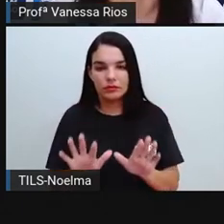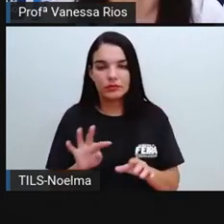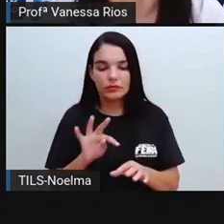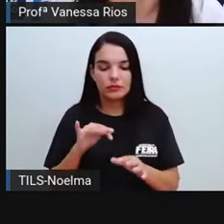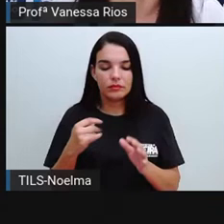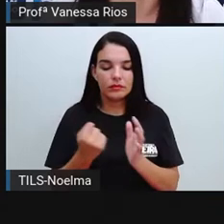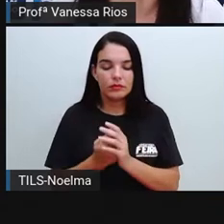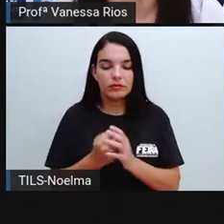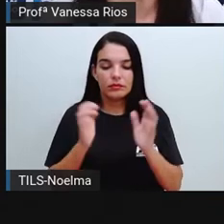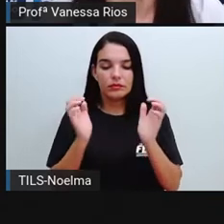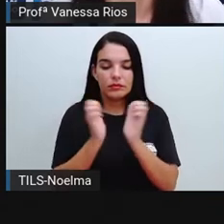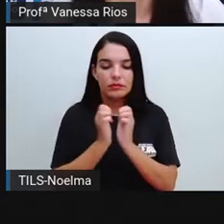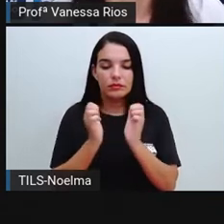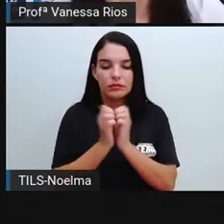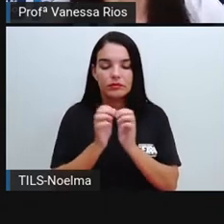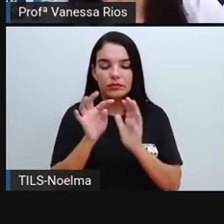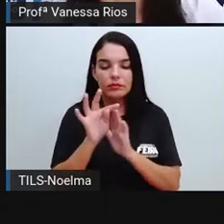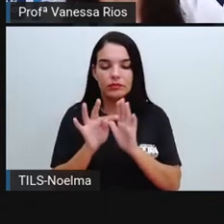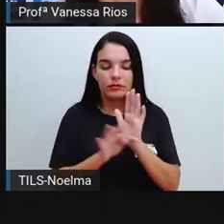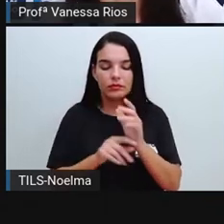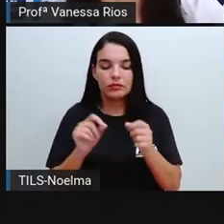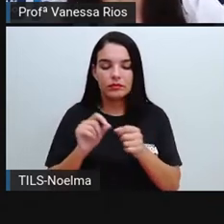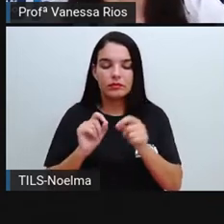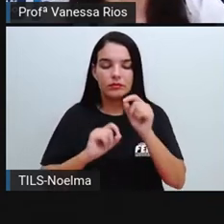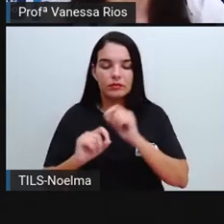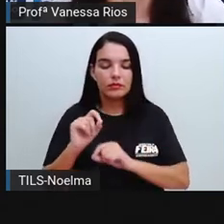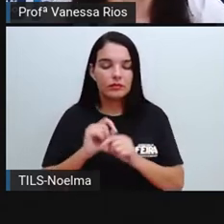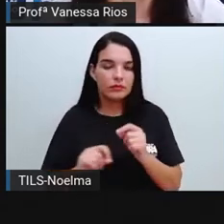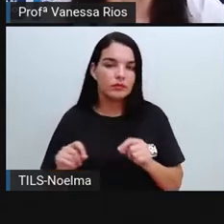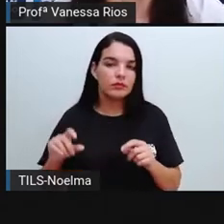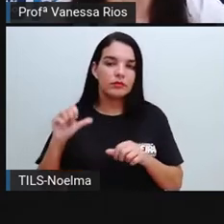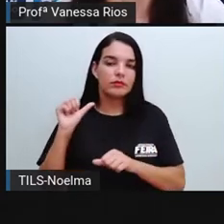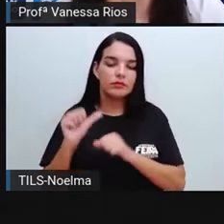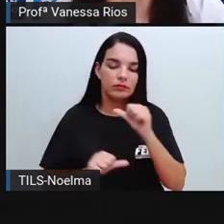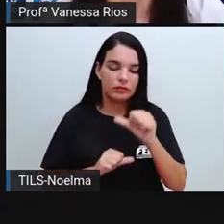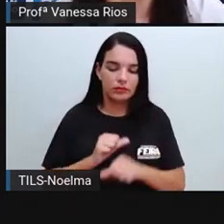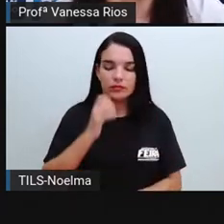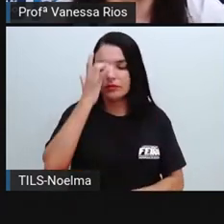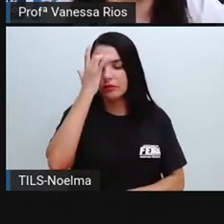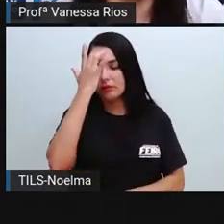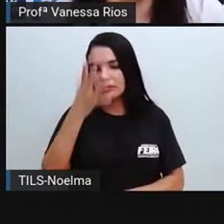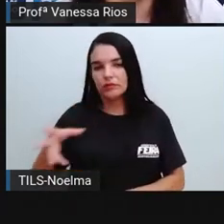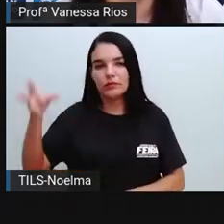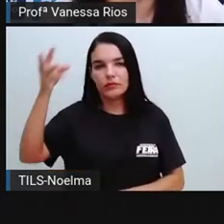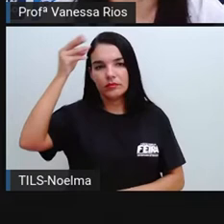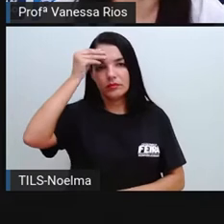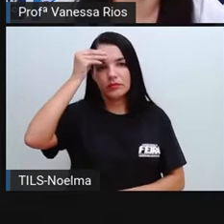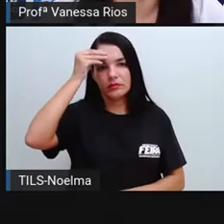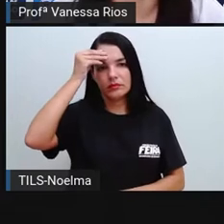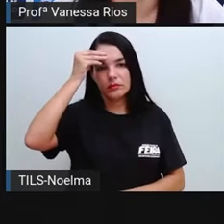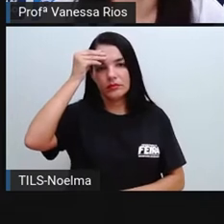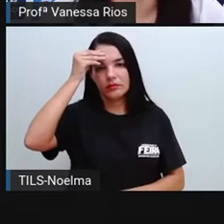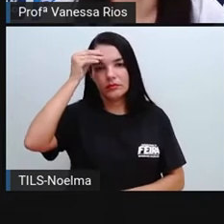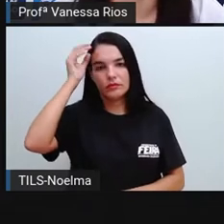gêneros textuais, fazem com que esses textos se tornem mais facilmente compreendidos.